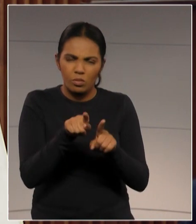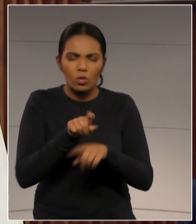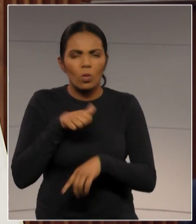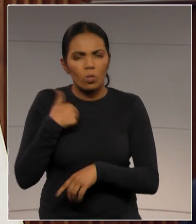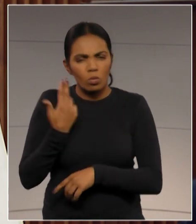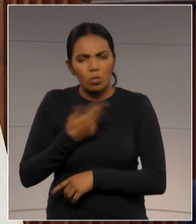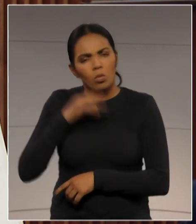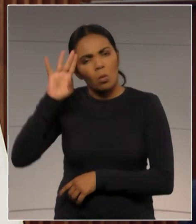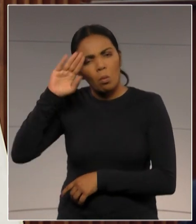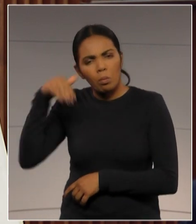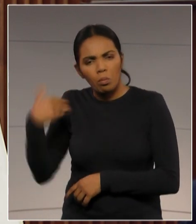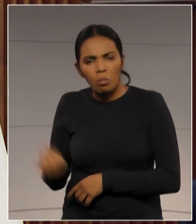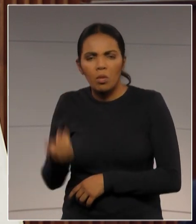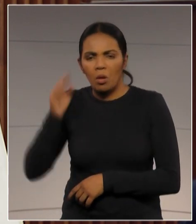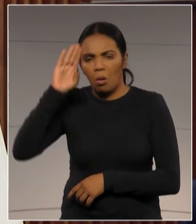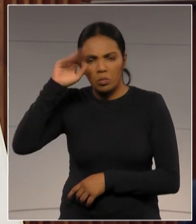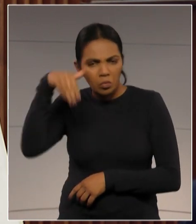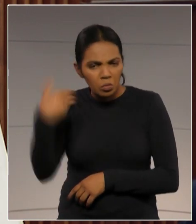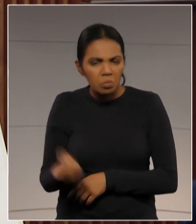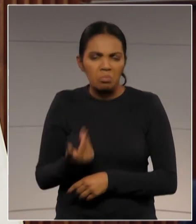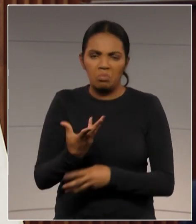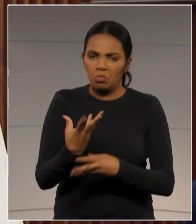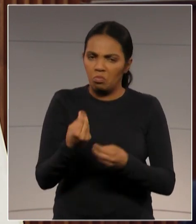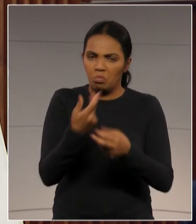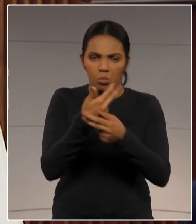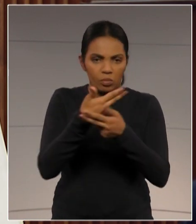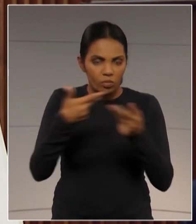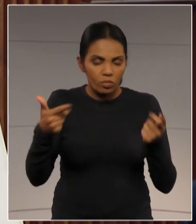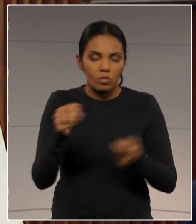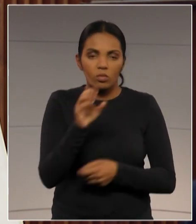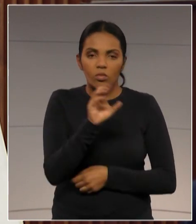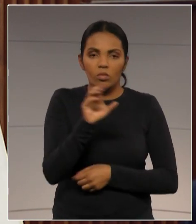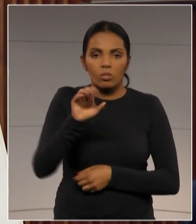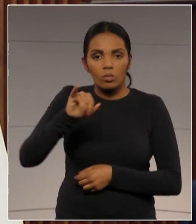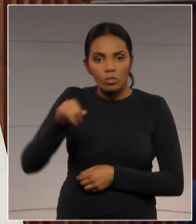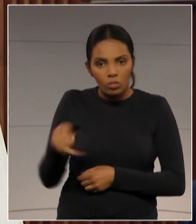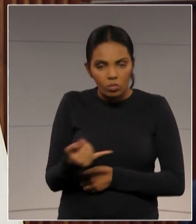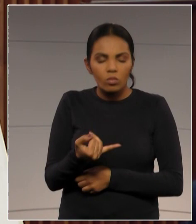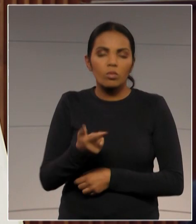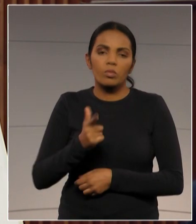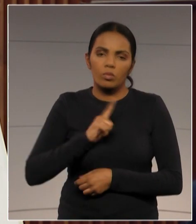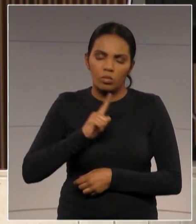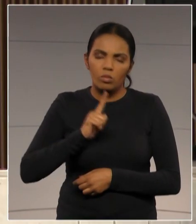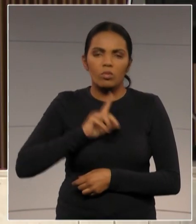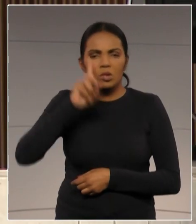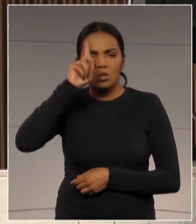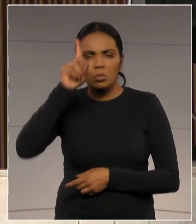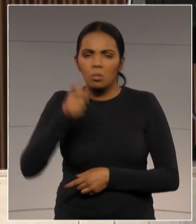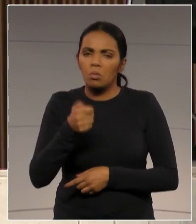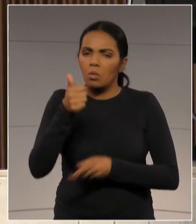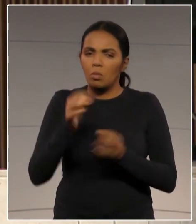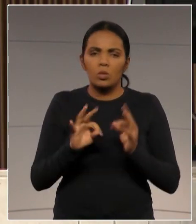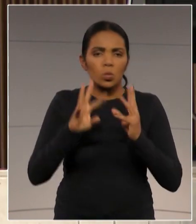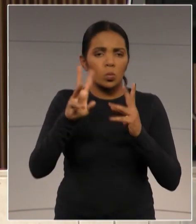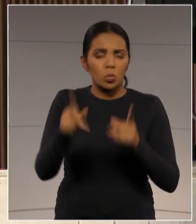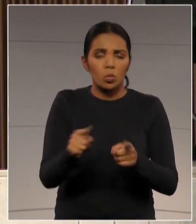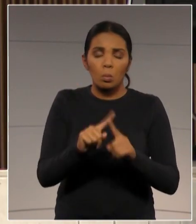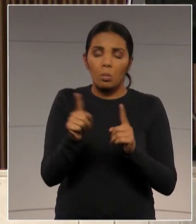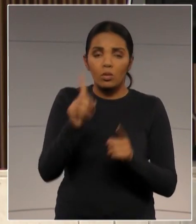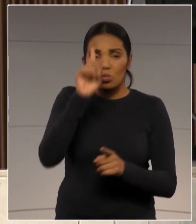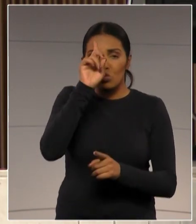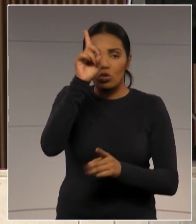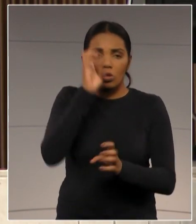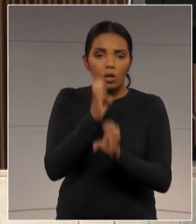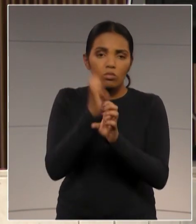tantas coisas, mesmo na CJ, nós temos tido dia para quase tudo, e o dia do engenheiro talvez seja um dos